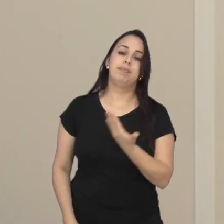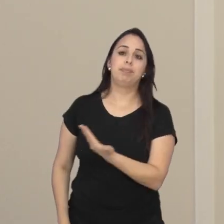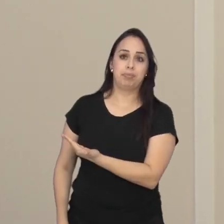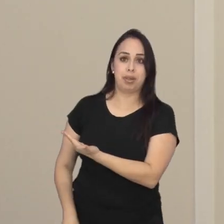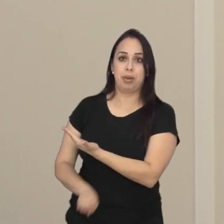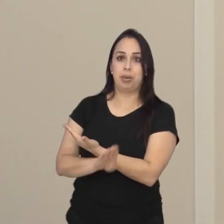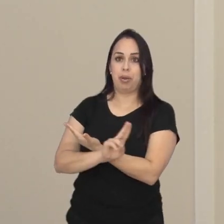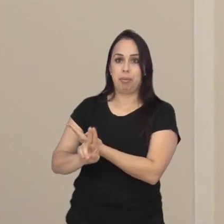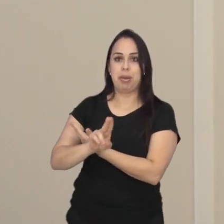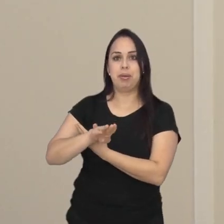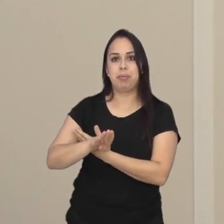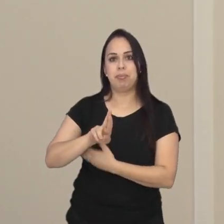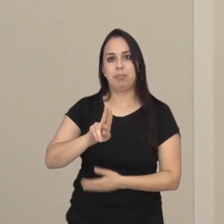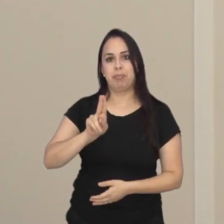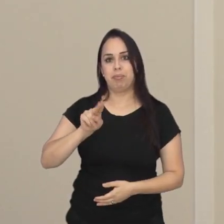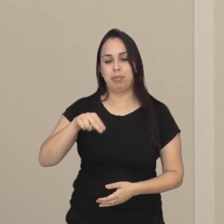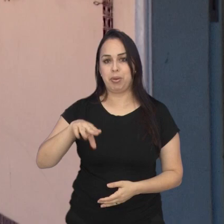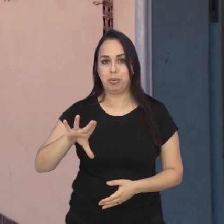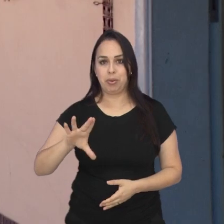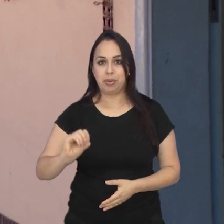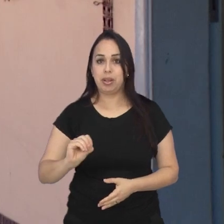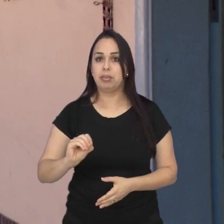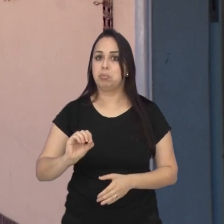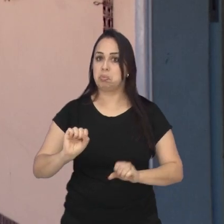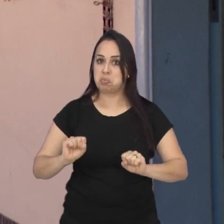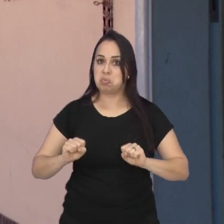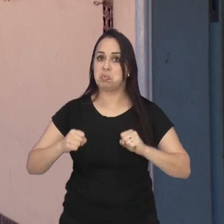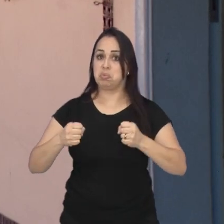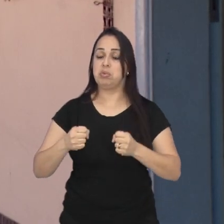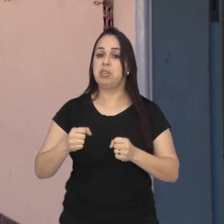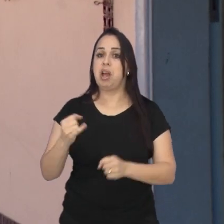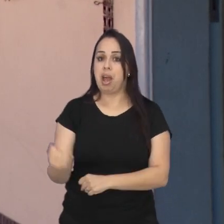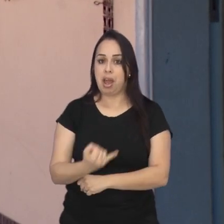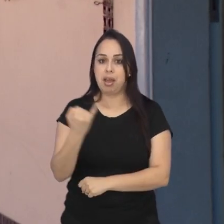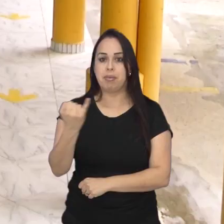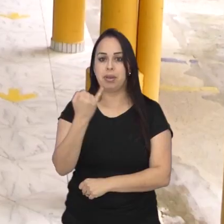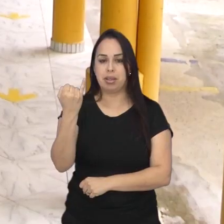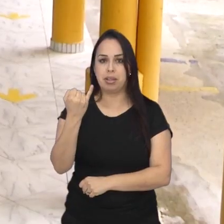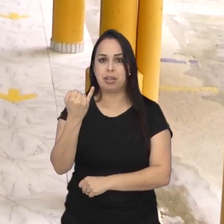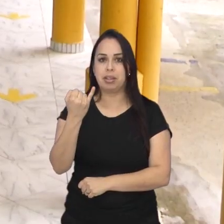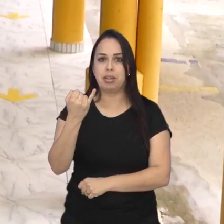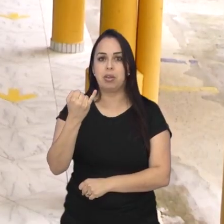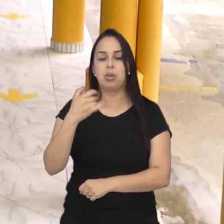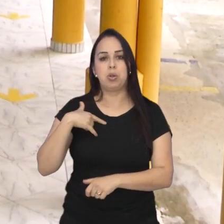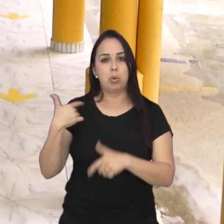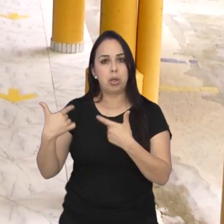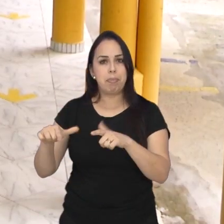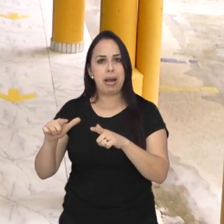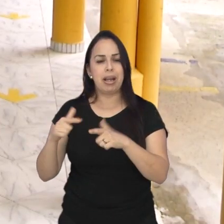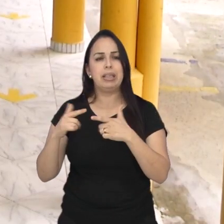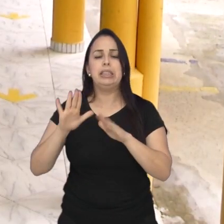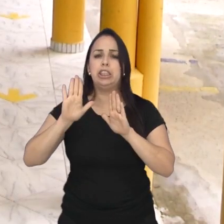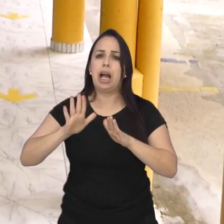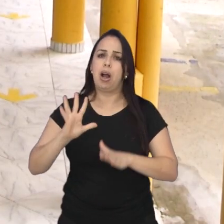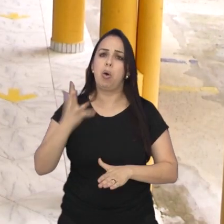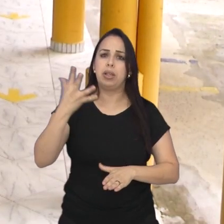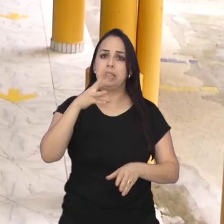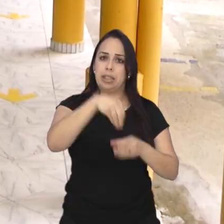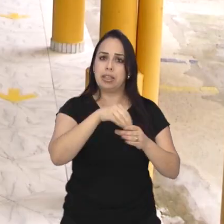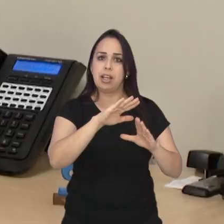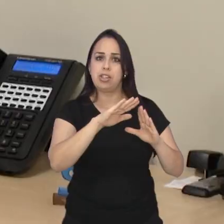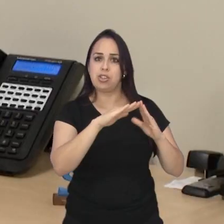Bruna Henrique dos Santos, afirma que ações como esta são importantes e que um trabalho parecido já é realizado nas escolas